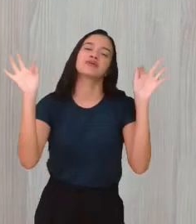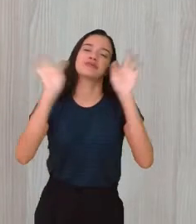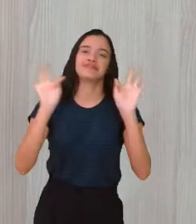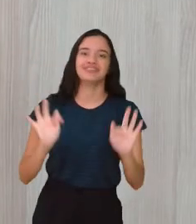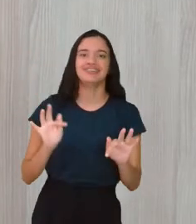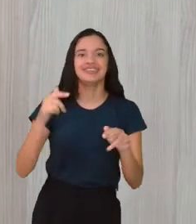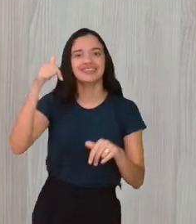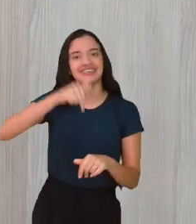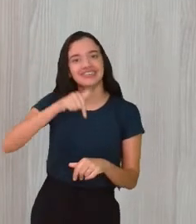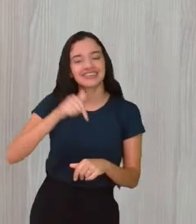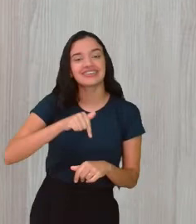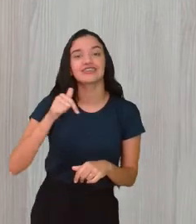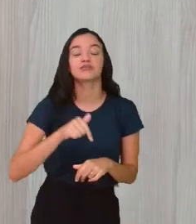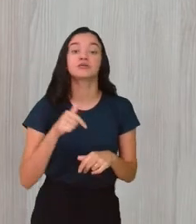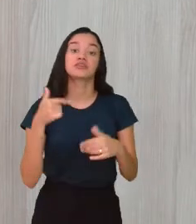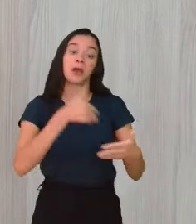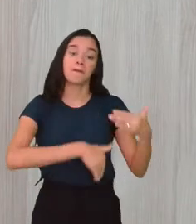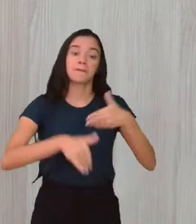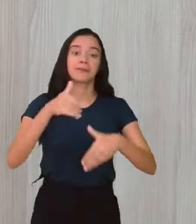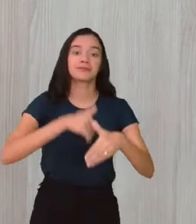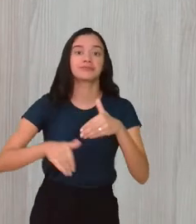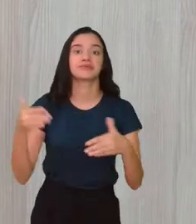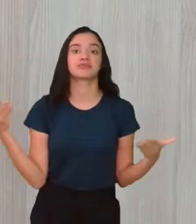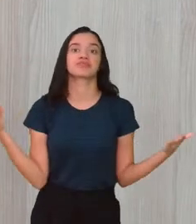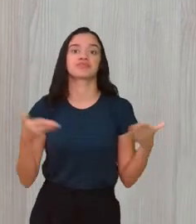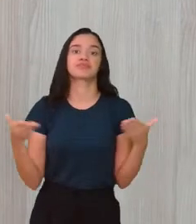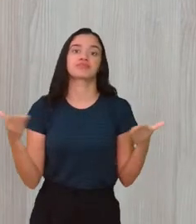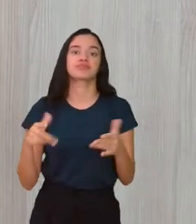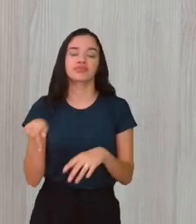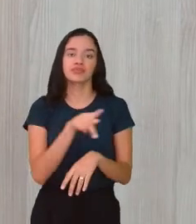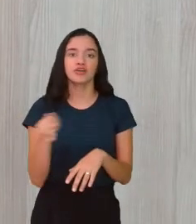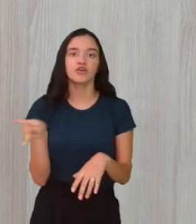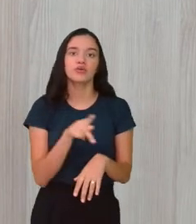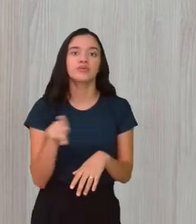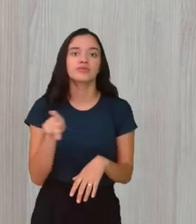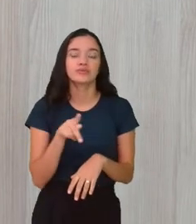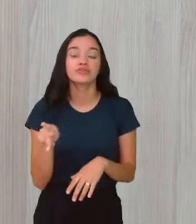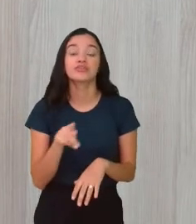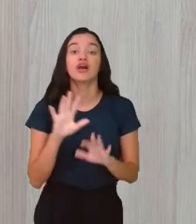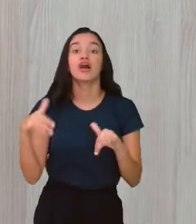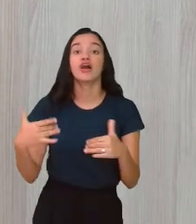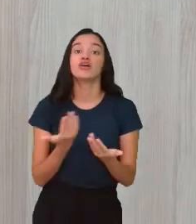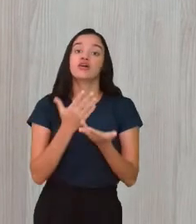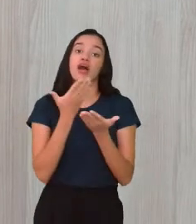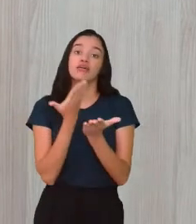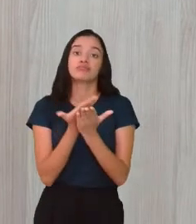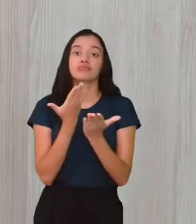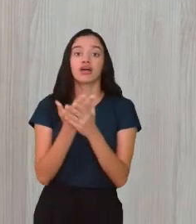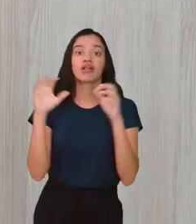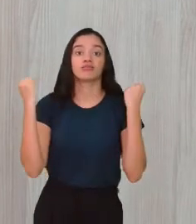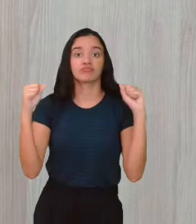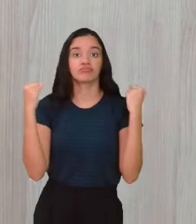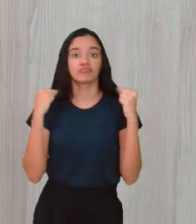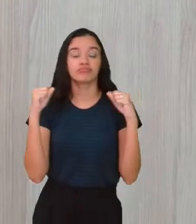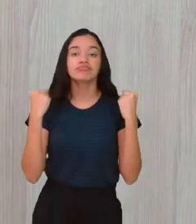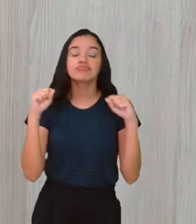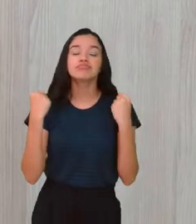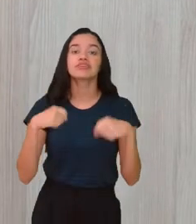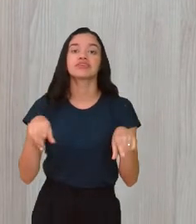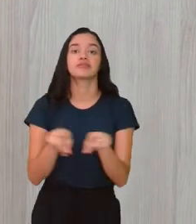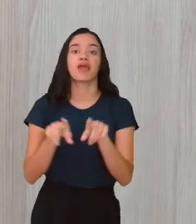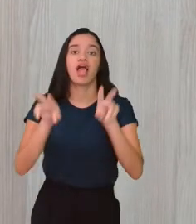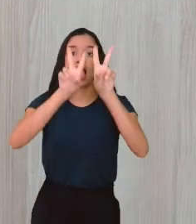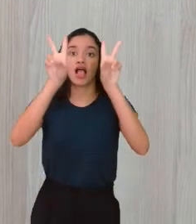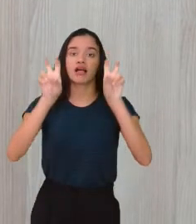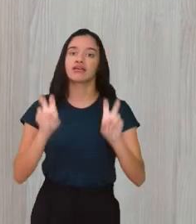por estar aqui, né, podendo participar agora com o professor Elano a respeito das aulas de Educação Física. E esse